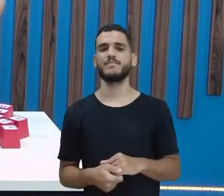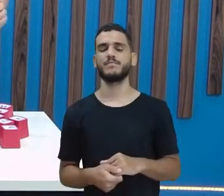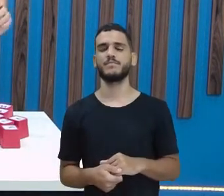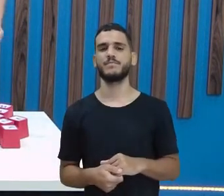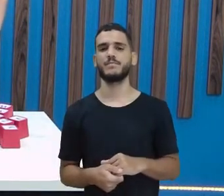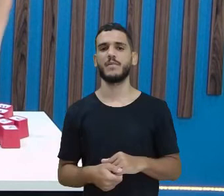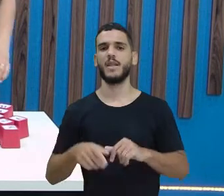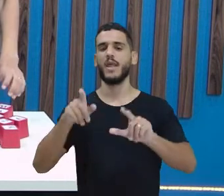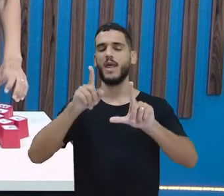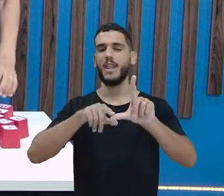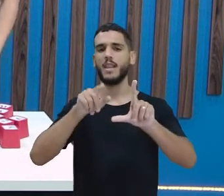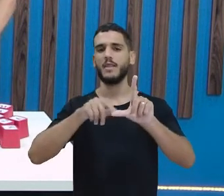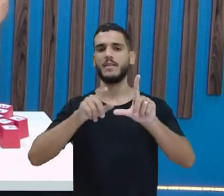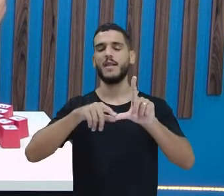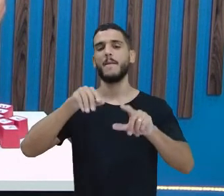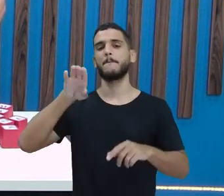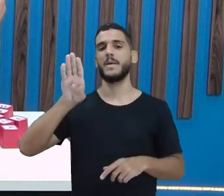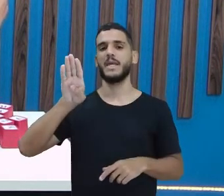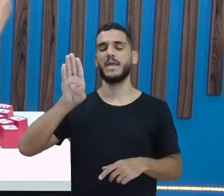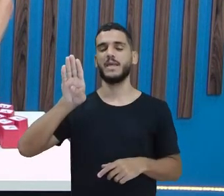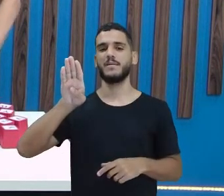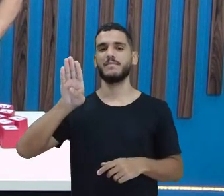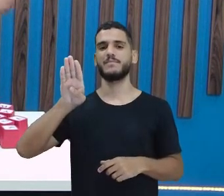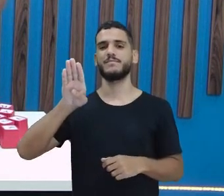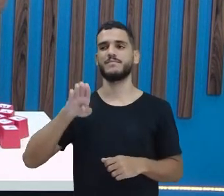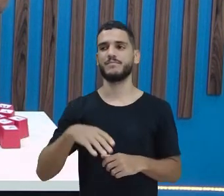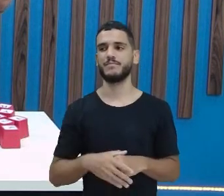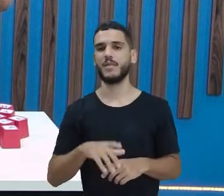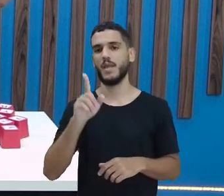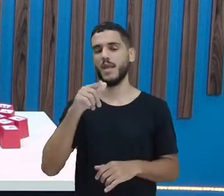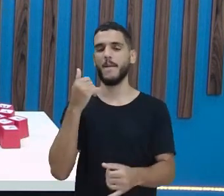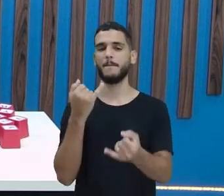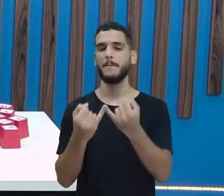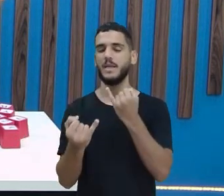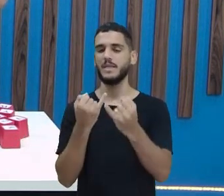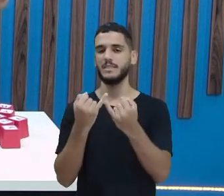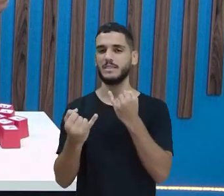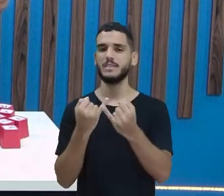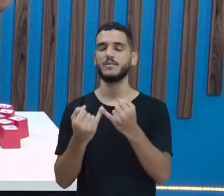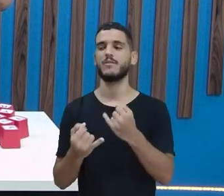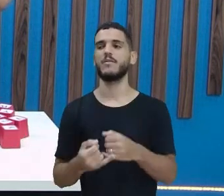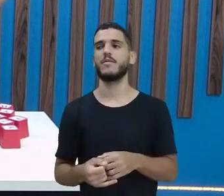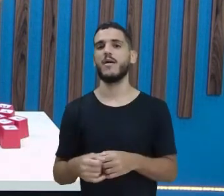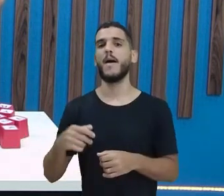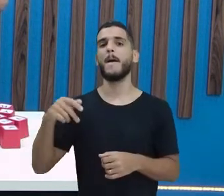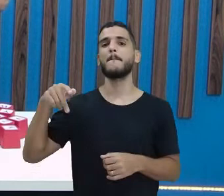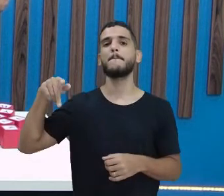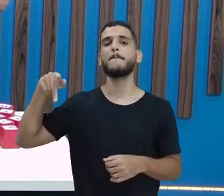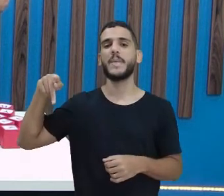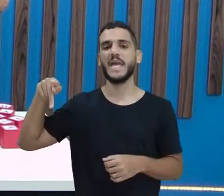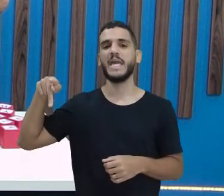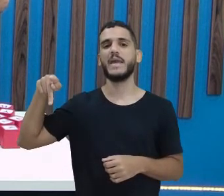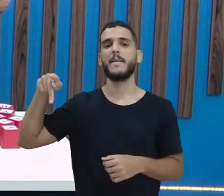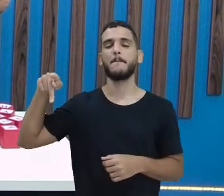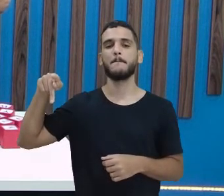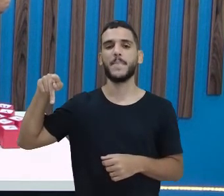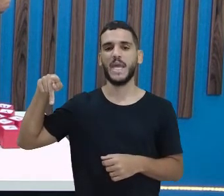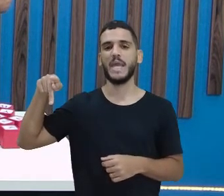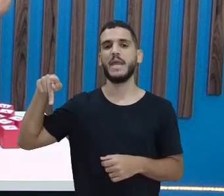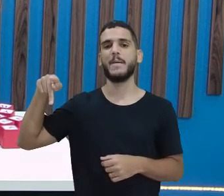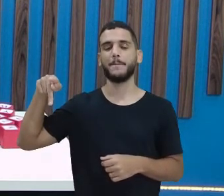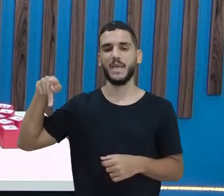A letra B, olha só, é parecido o som da letra P. O movimento da boca, pã,